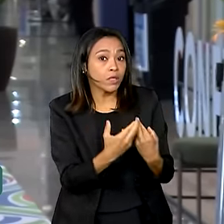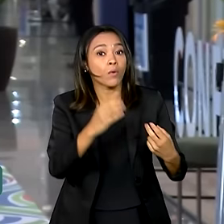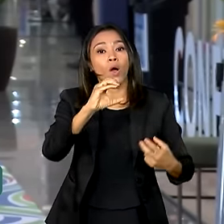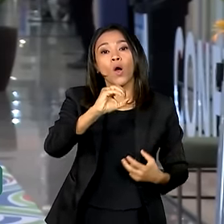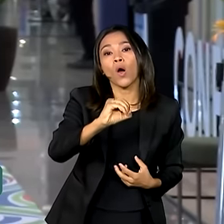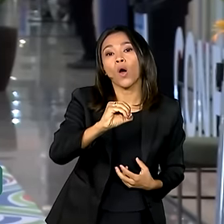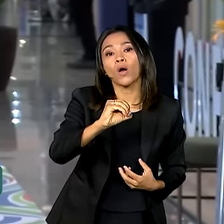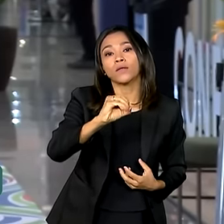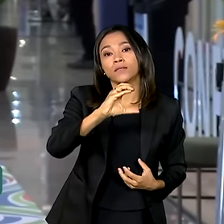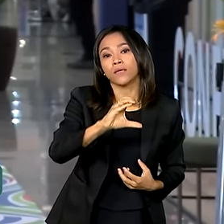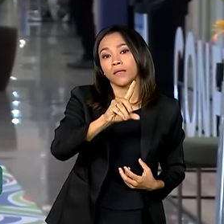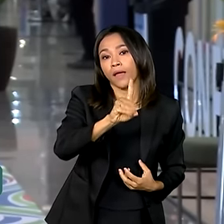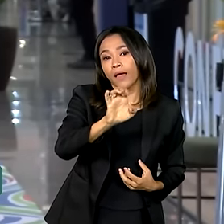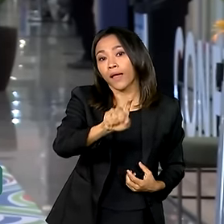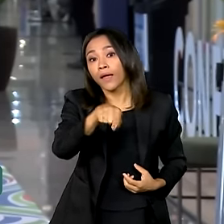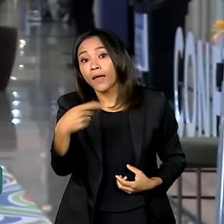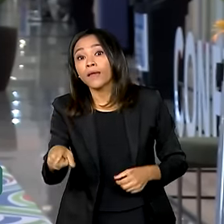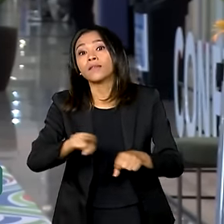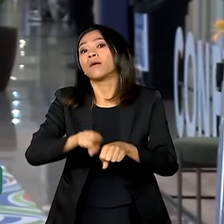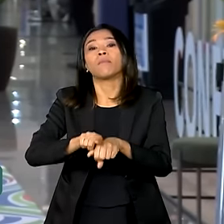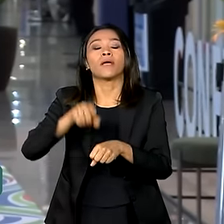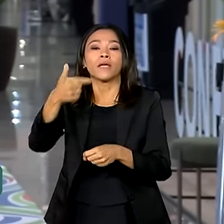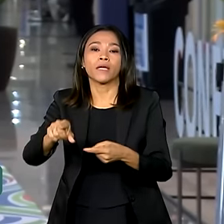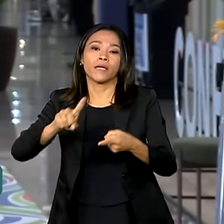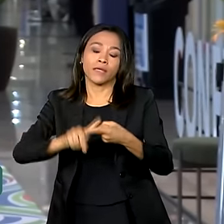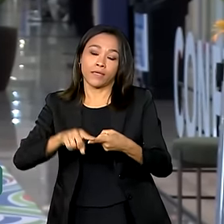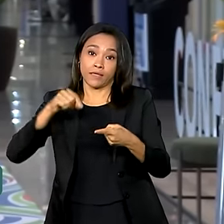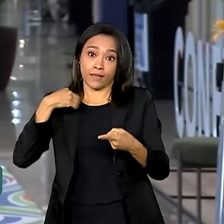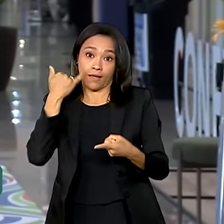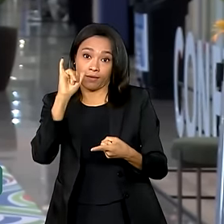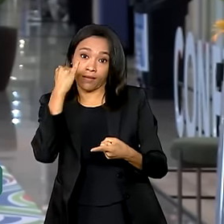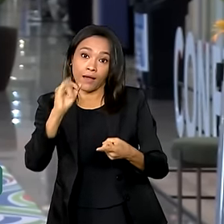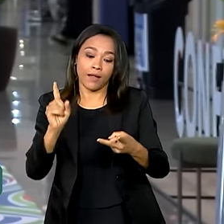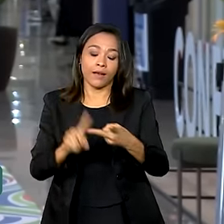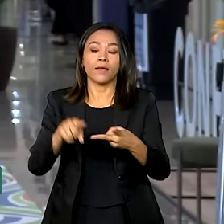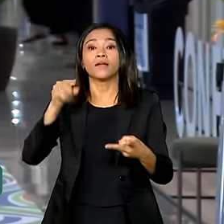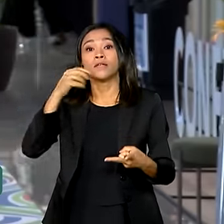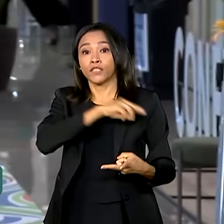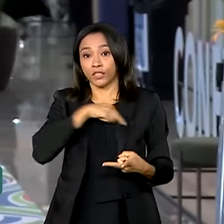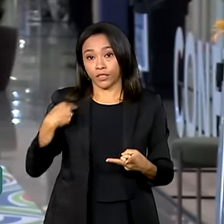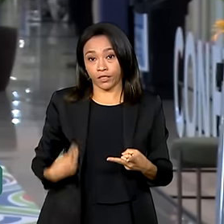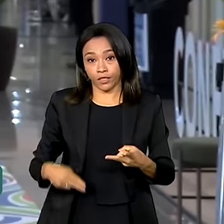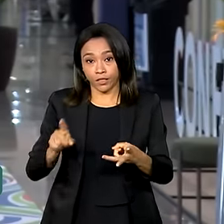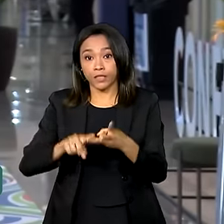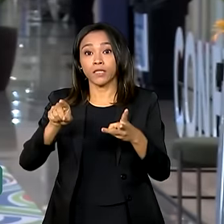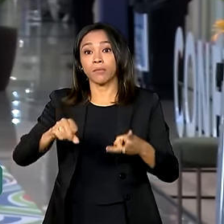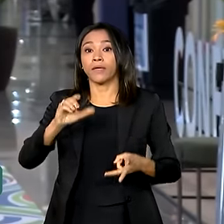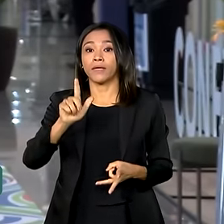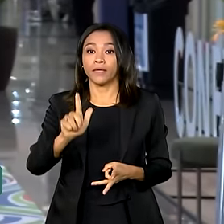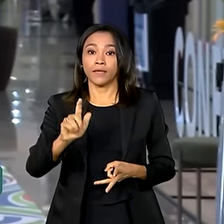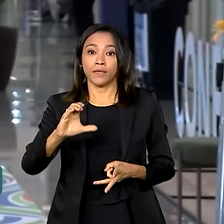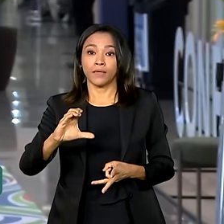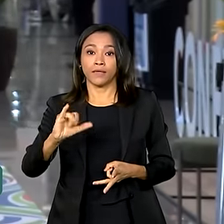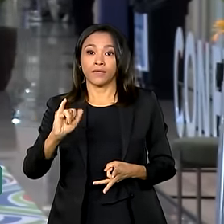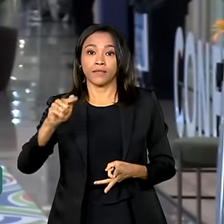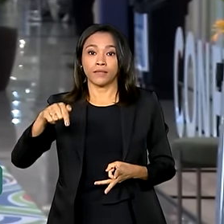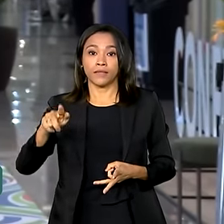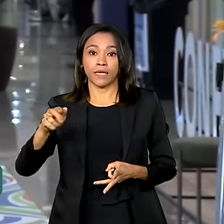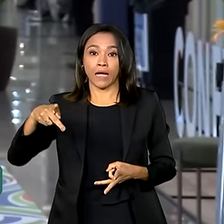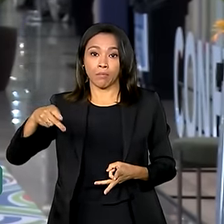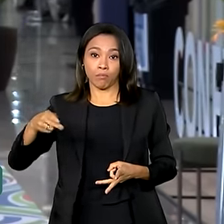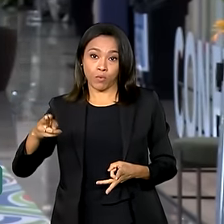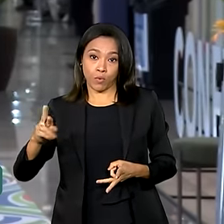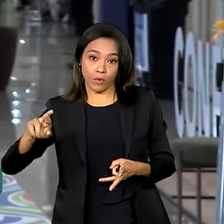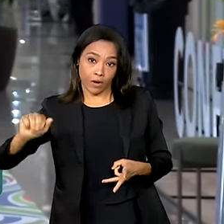representantes de Singapura, da China e da Itália. A noite está previsto um coquetel com os ministros do